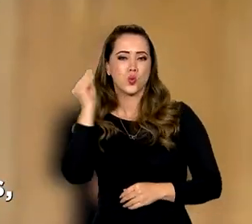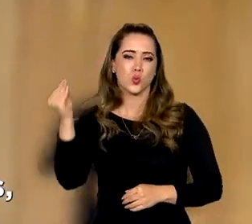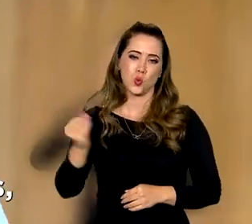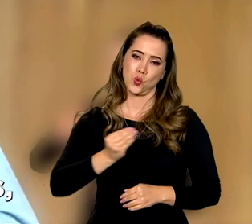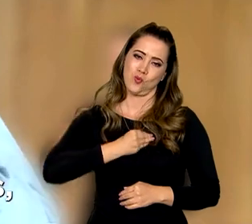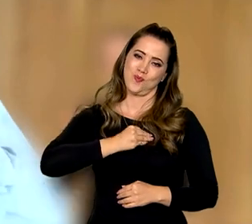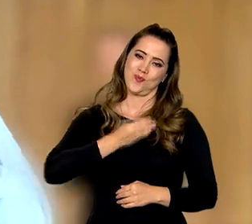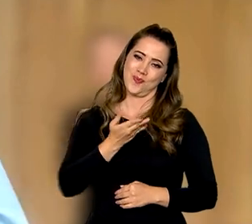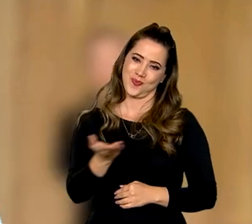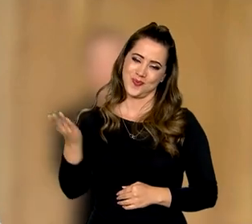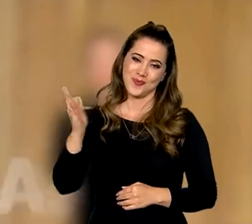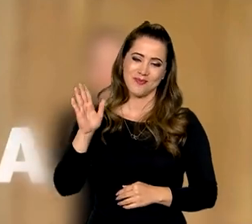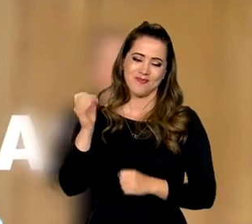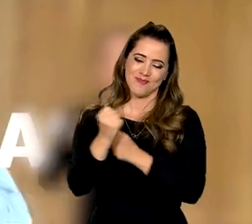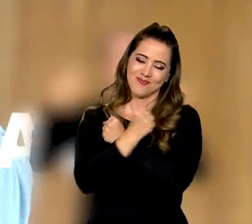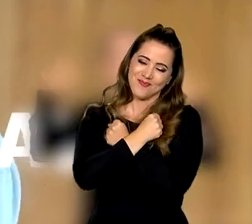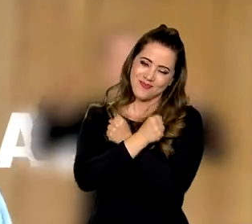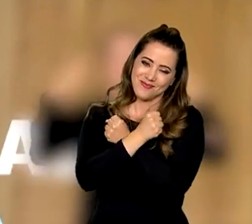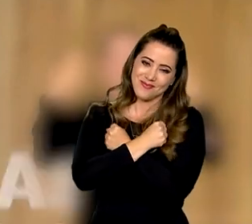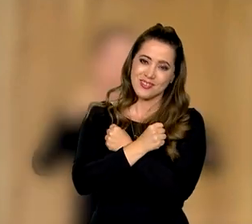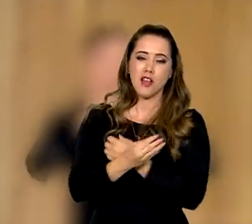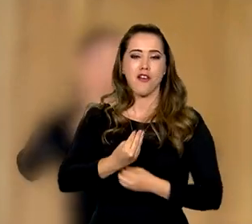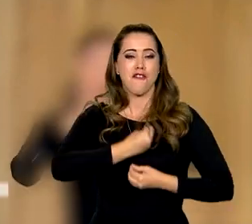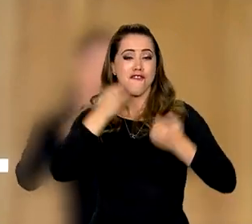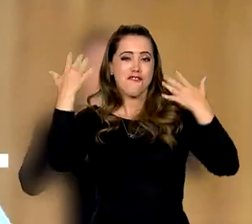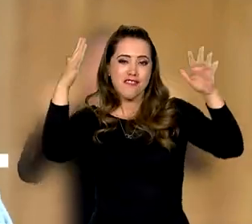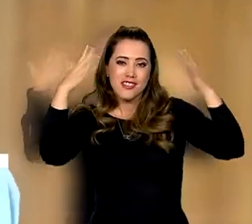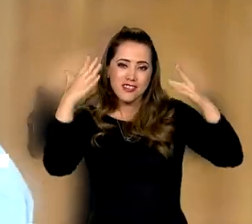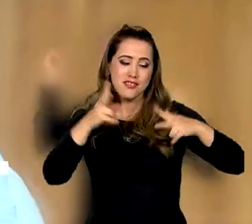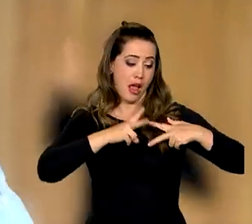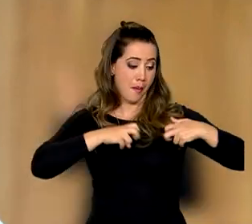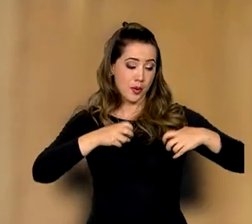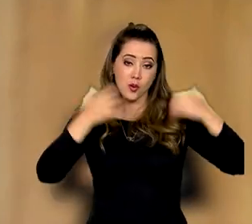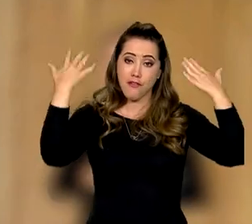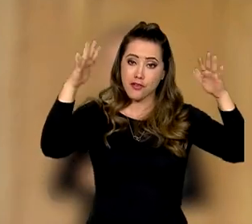coração de todos vocês, um abraço e viva a Petrobras e viva o Brasil.